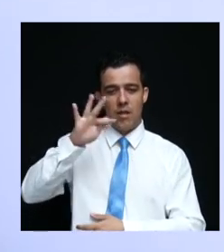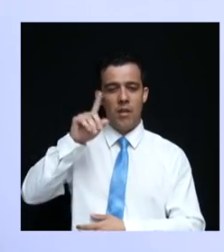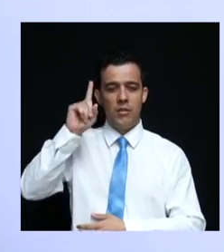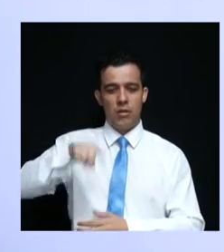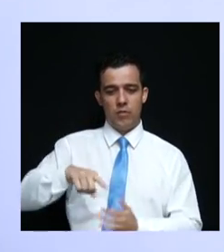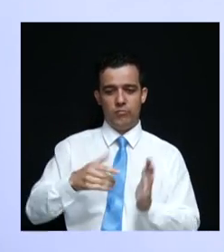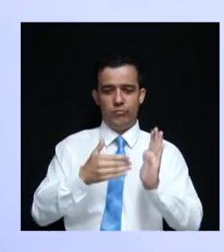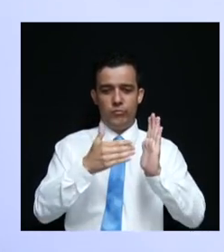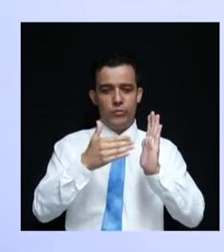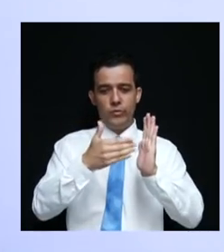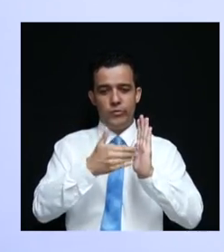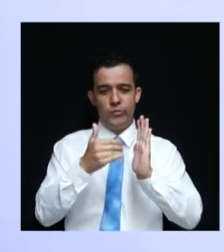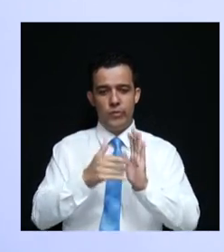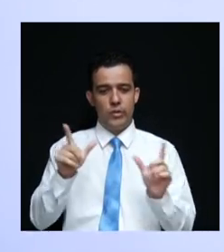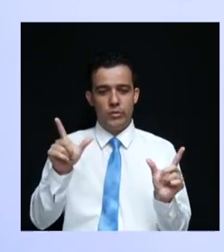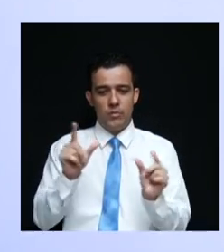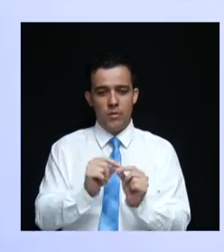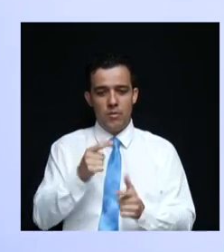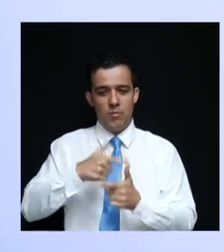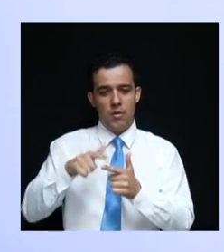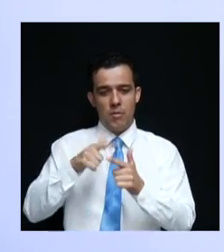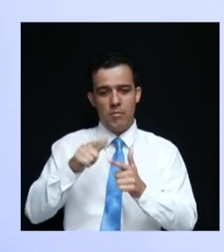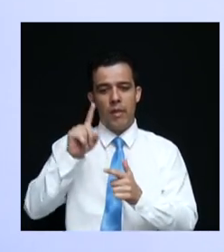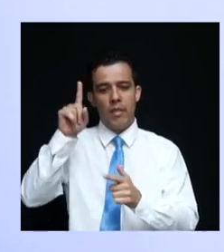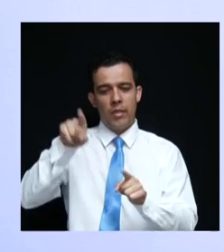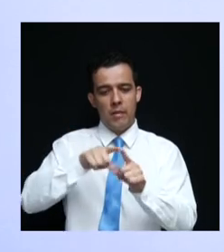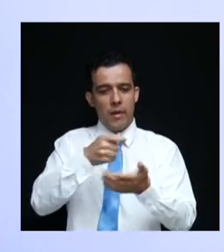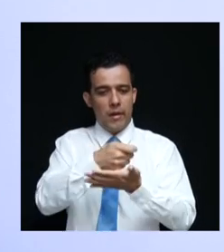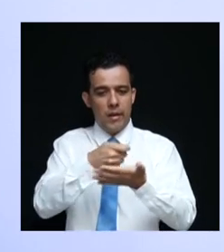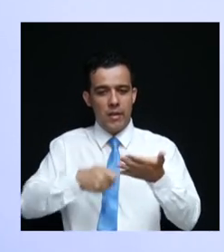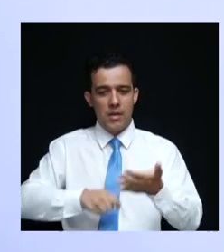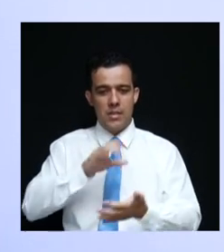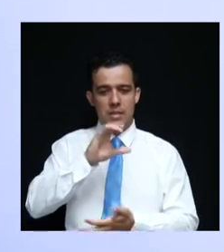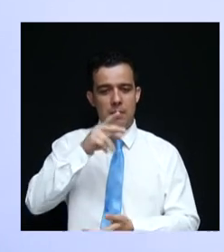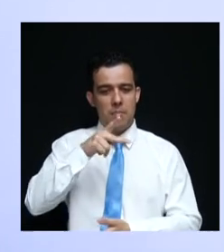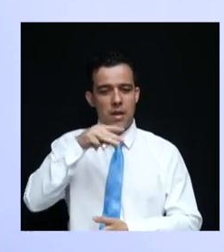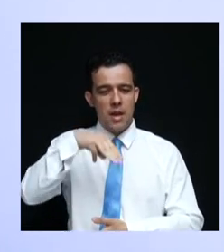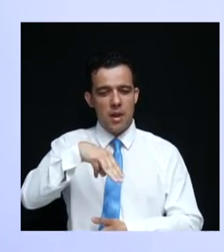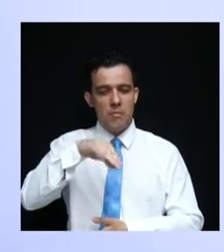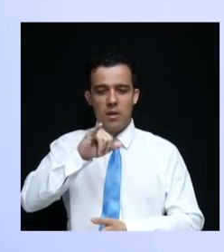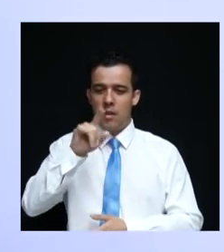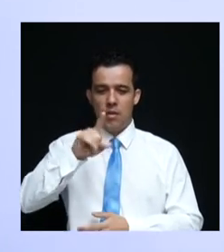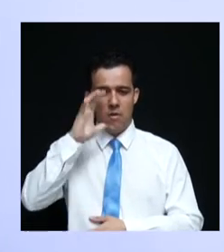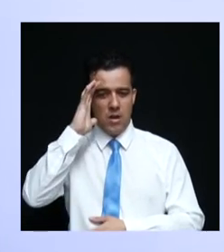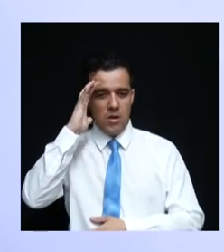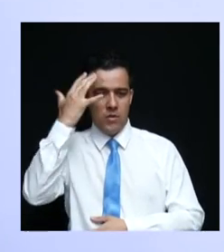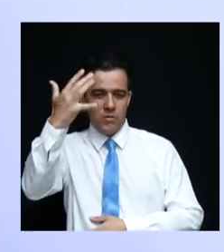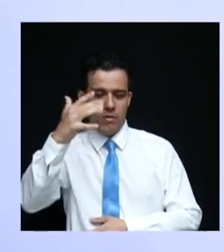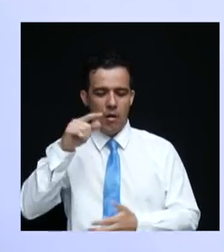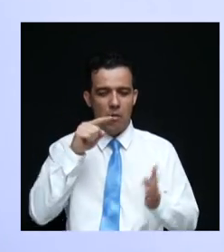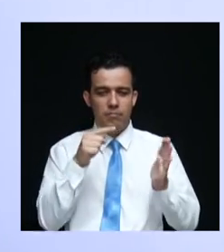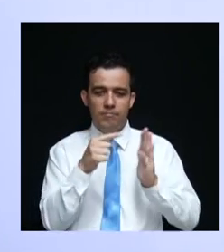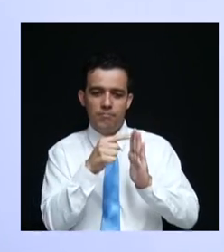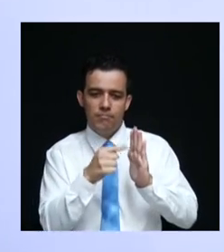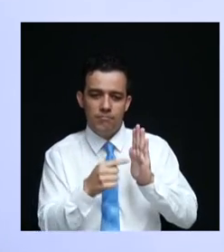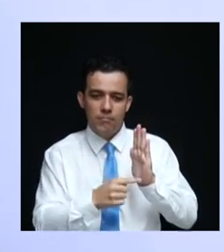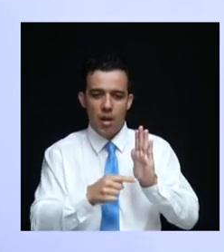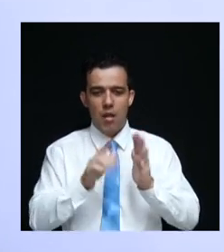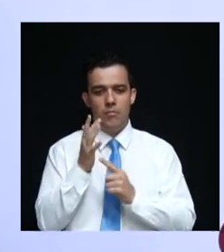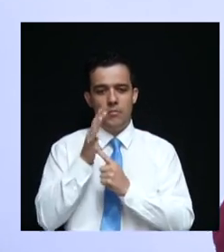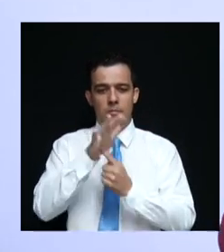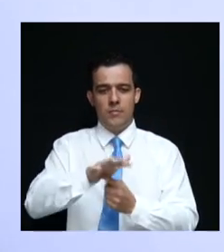tínhamos e que o relatório da CPMI não foi solucionado em pouco dos pontos que lá foram considerados pelas